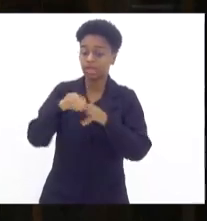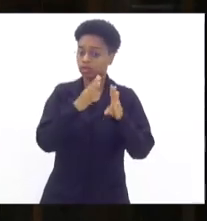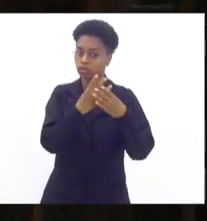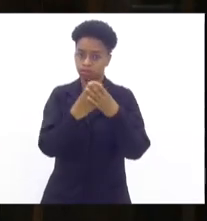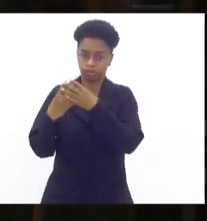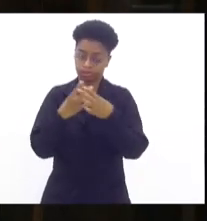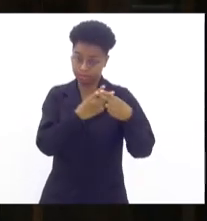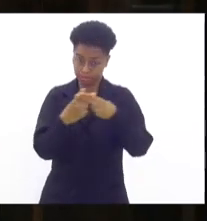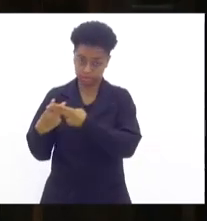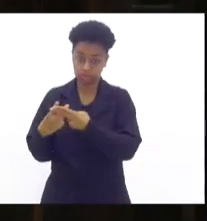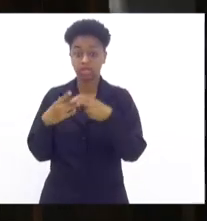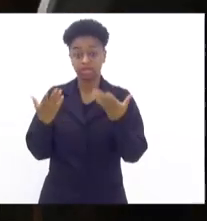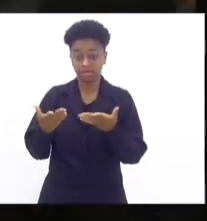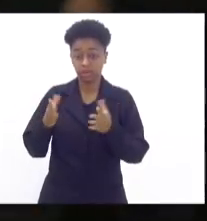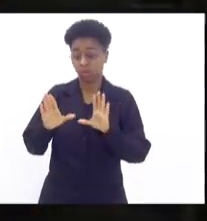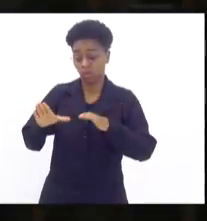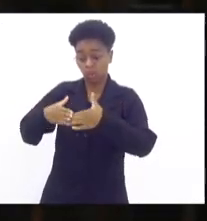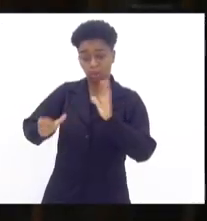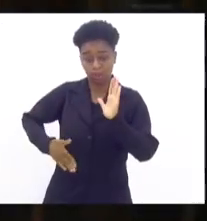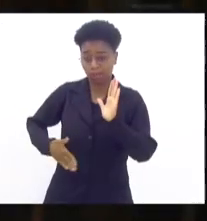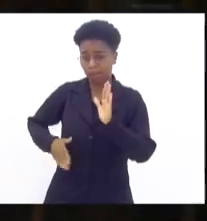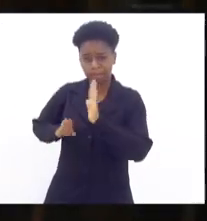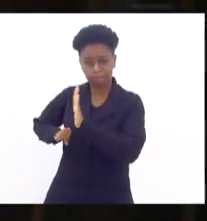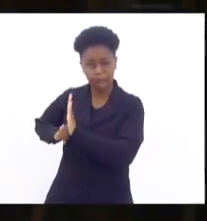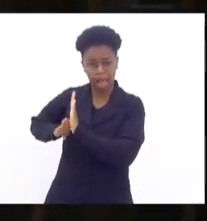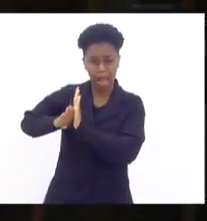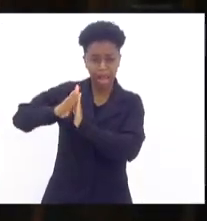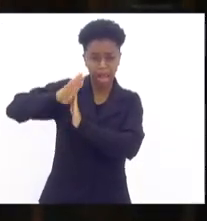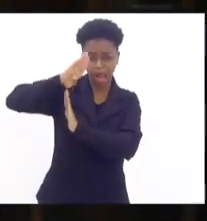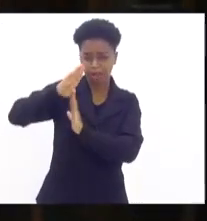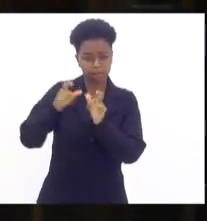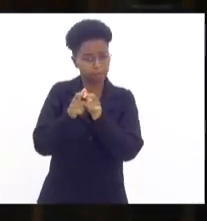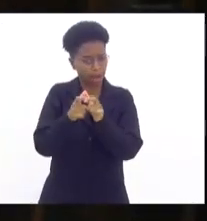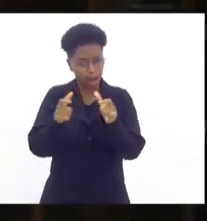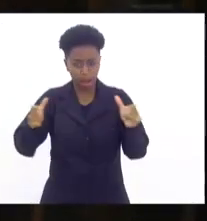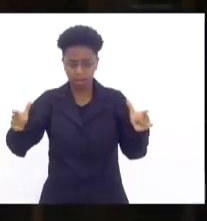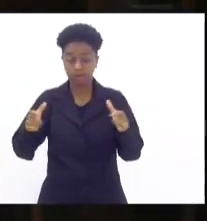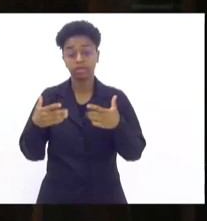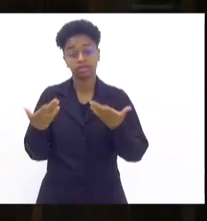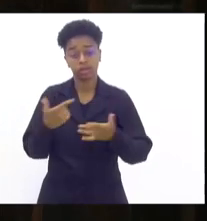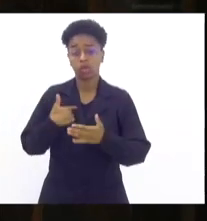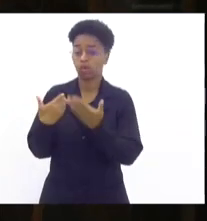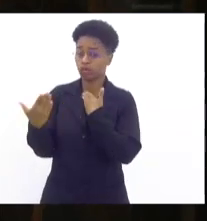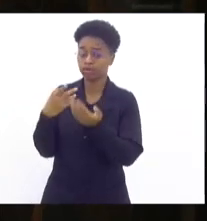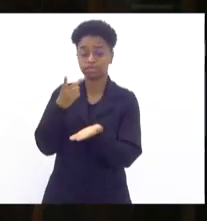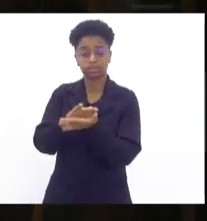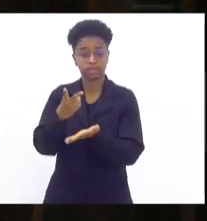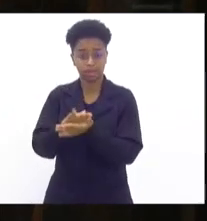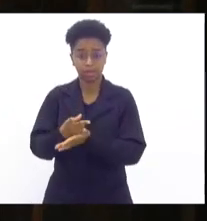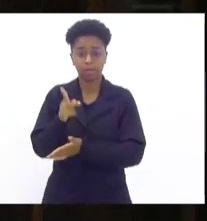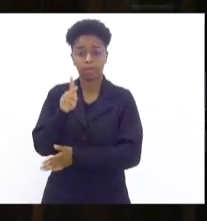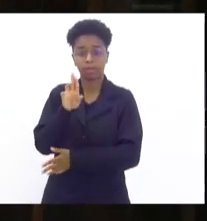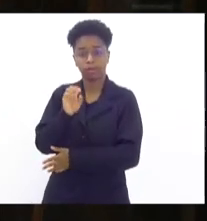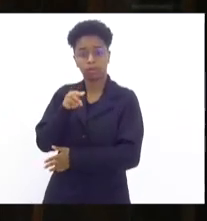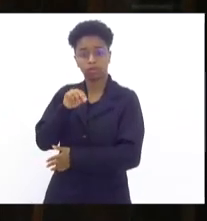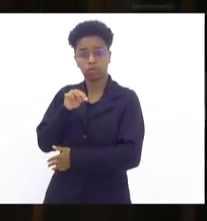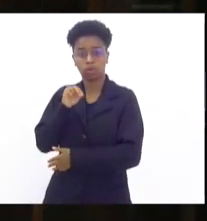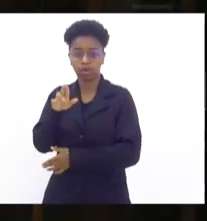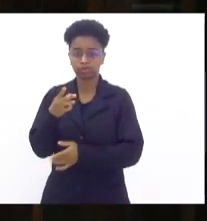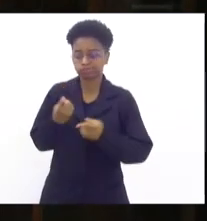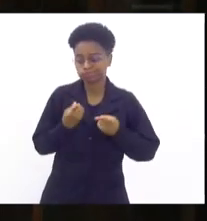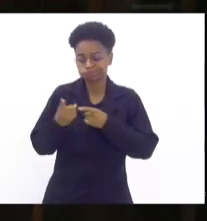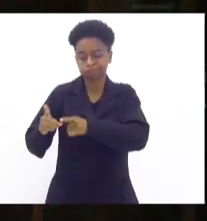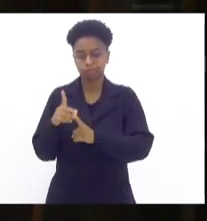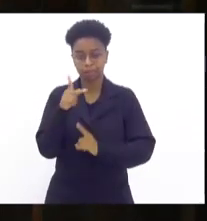poder monstruoso. Converso semanalmente com o promotor Lincoln, que combate o PCC. E é